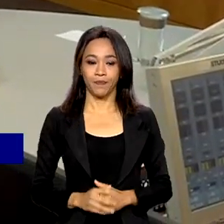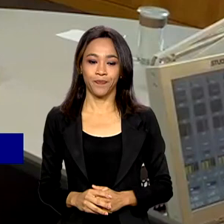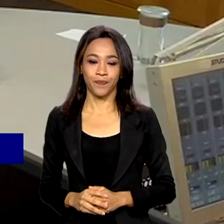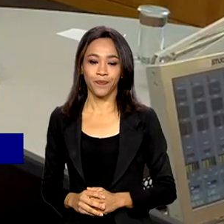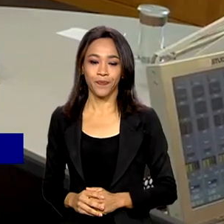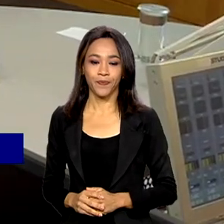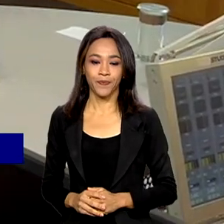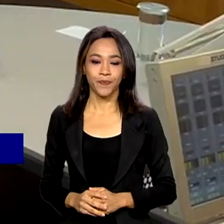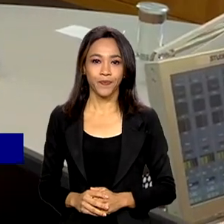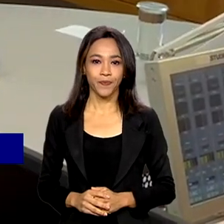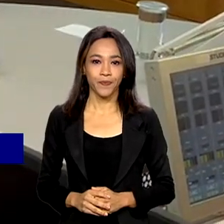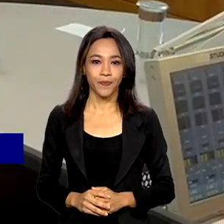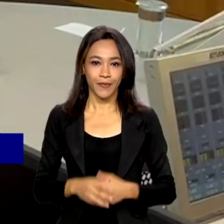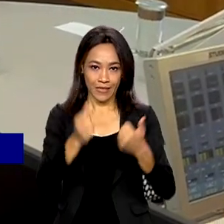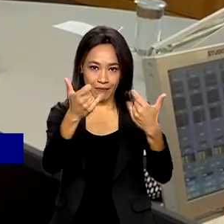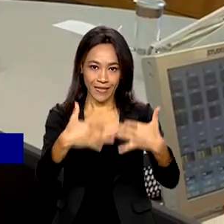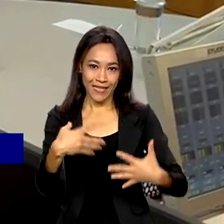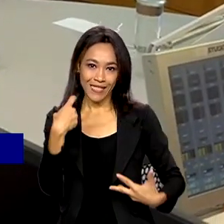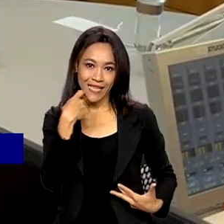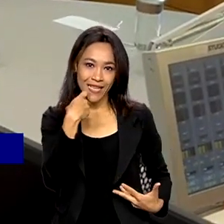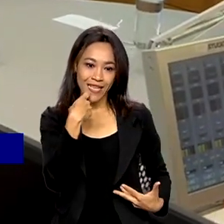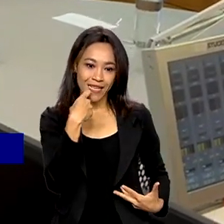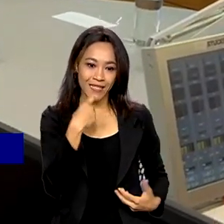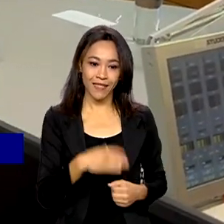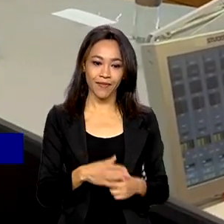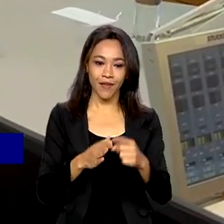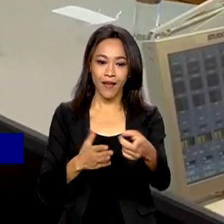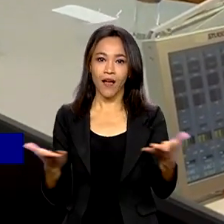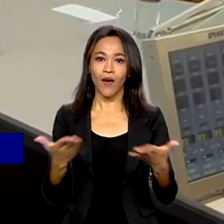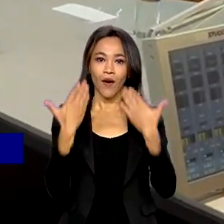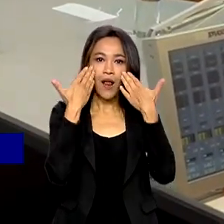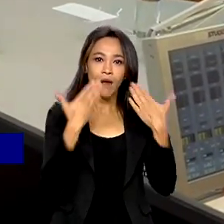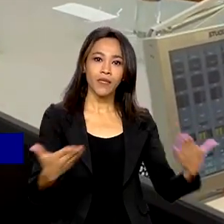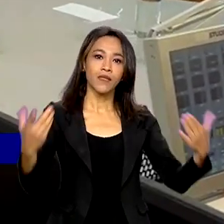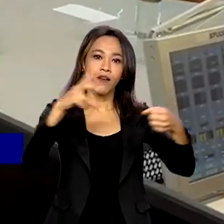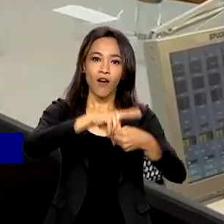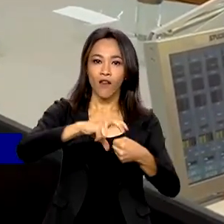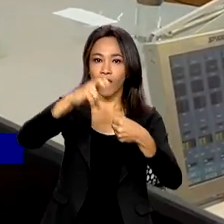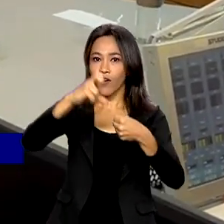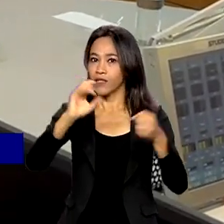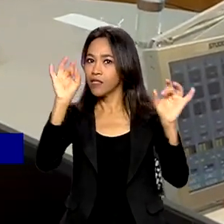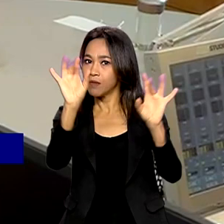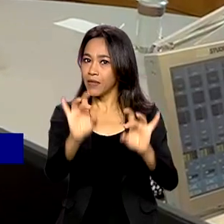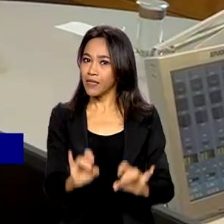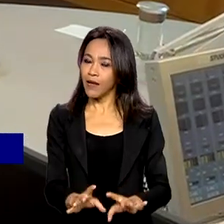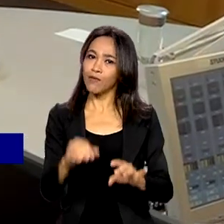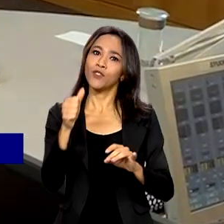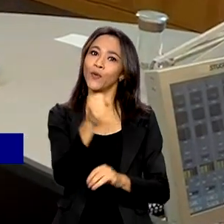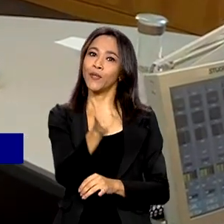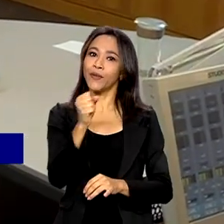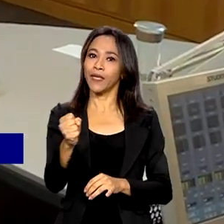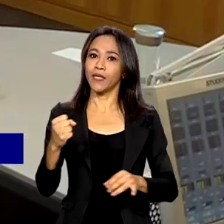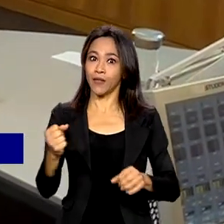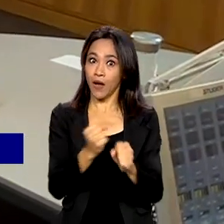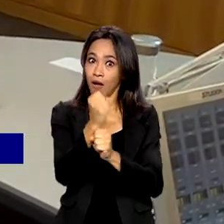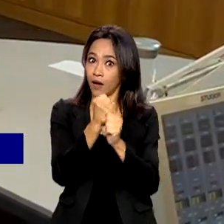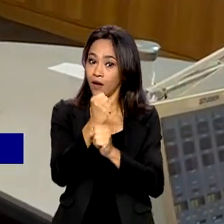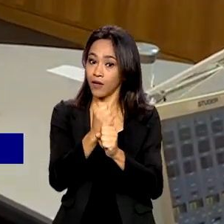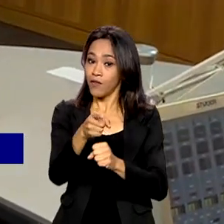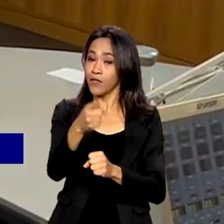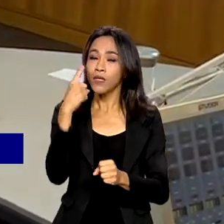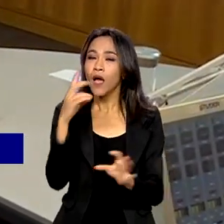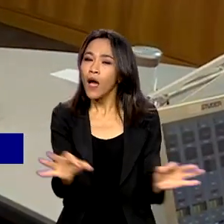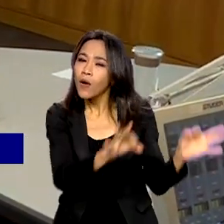21 de julho de 2023. Está no ar a Voz do Brasil, em edição especial de 88 anos. Acompanhe a